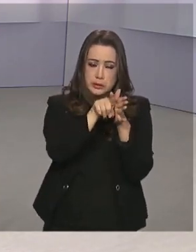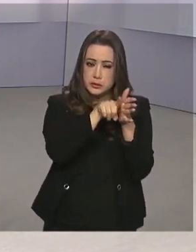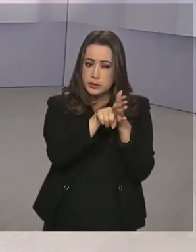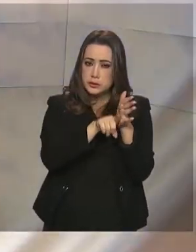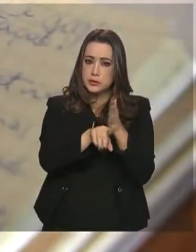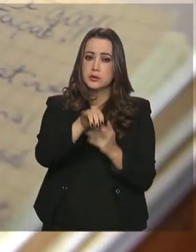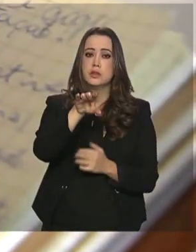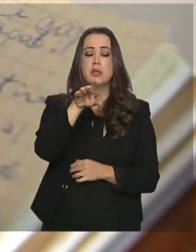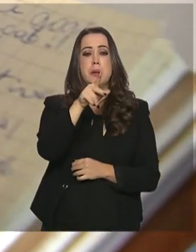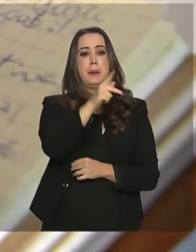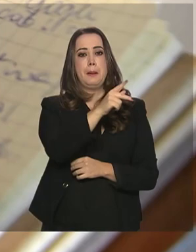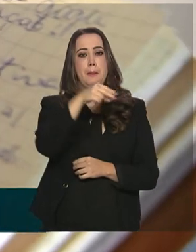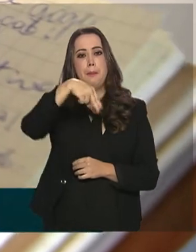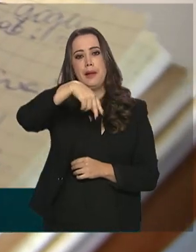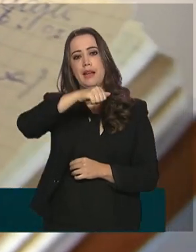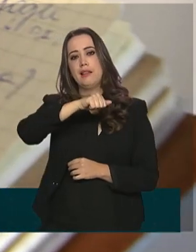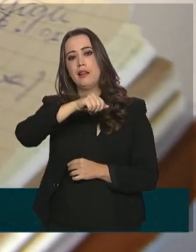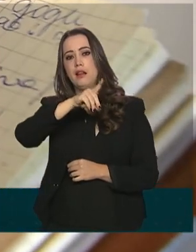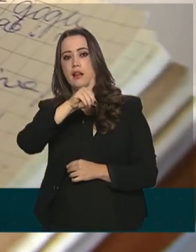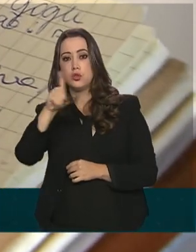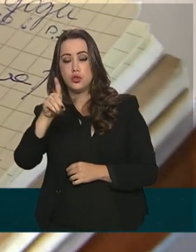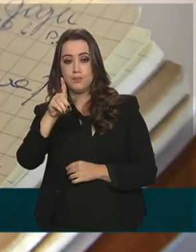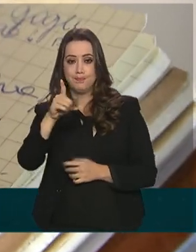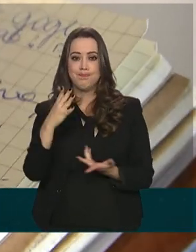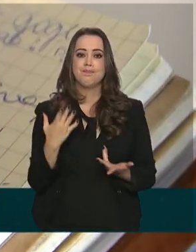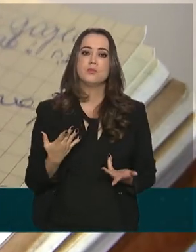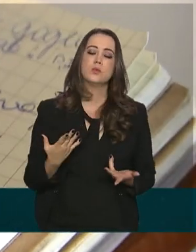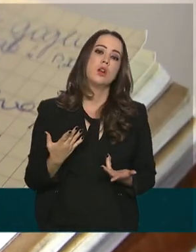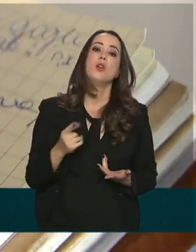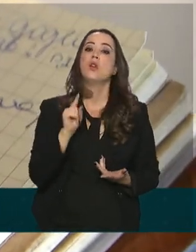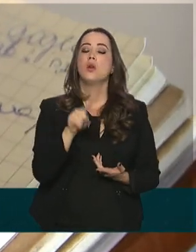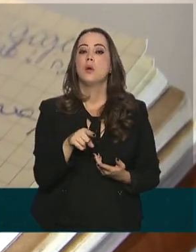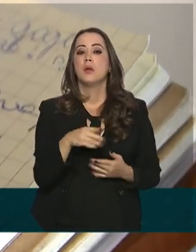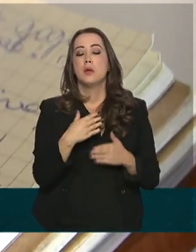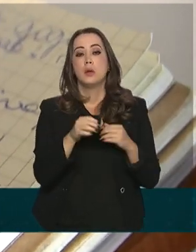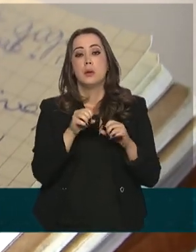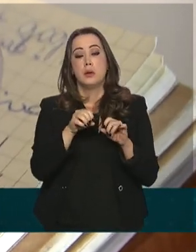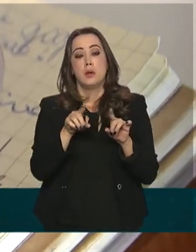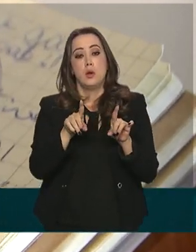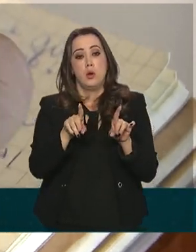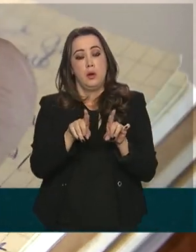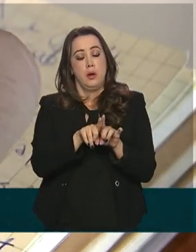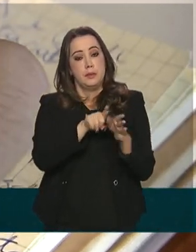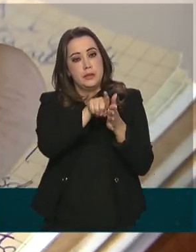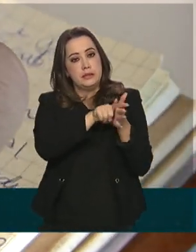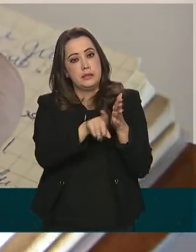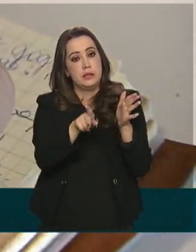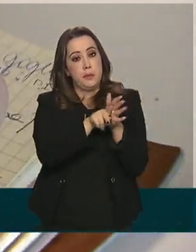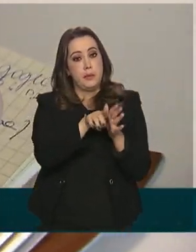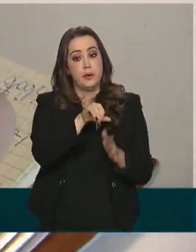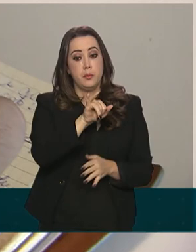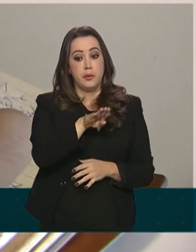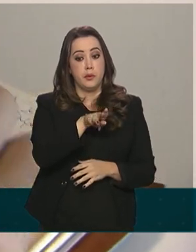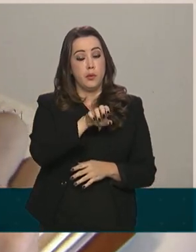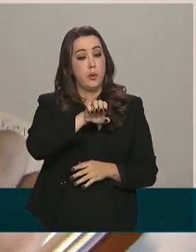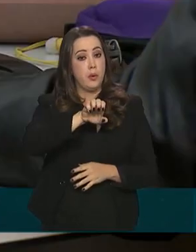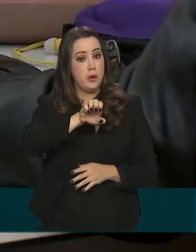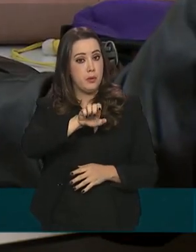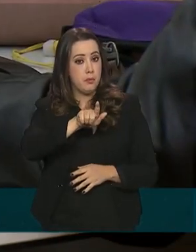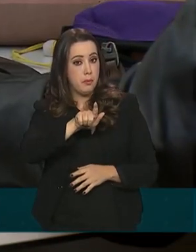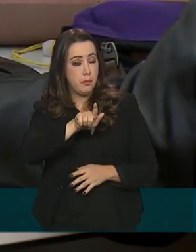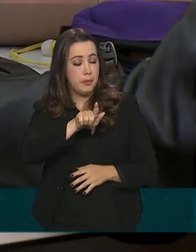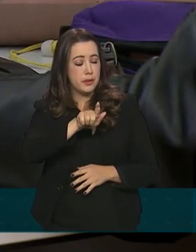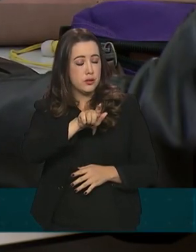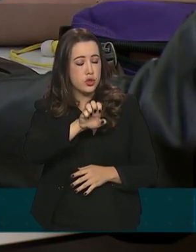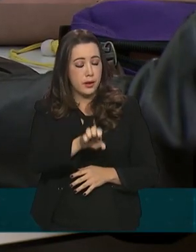Pesquisa Nacional por Amostra de Domicílios, a PNAD Contínua Educação. Os dados são do IBGE. Segundo